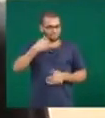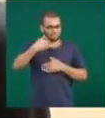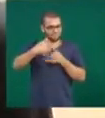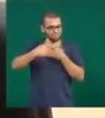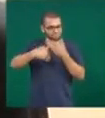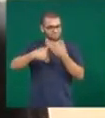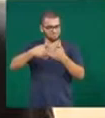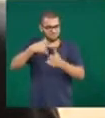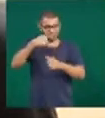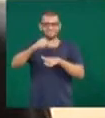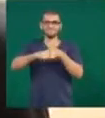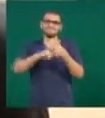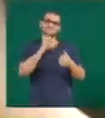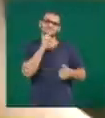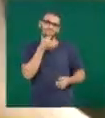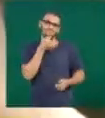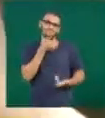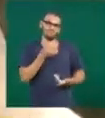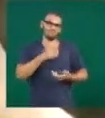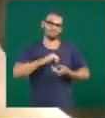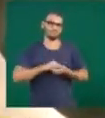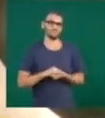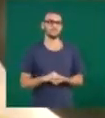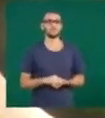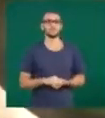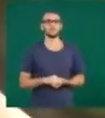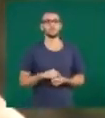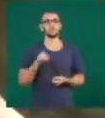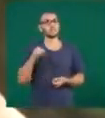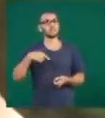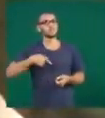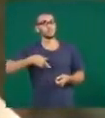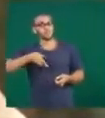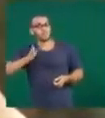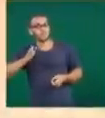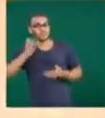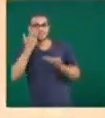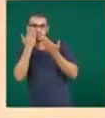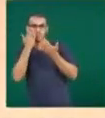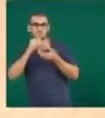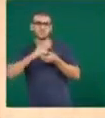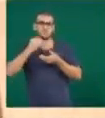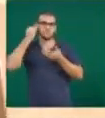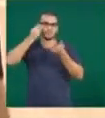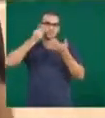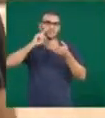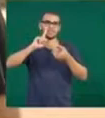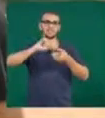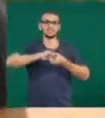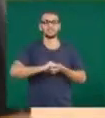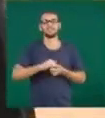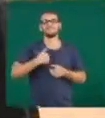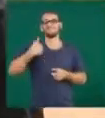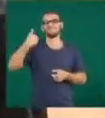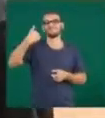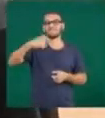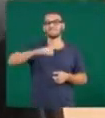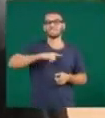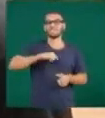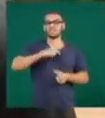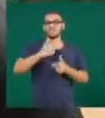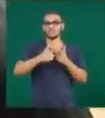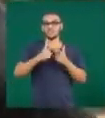tristeza. Mas não foi o que deu início. Lucas diz que acabou não procurando o psiquiatra. E começaram a surgir outros problemas, como